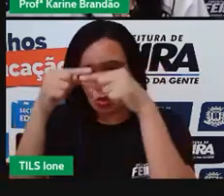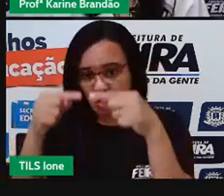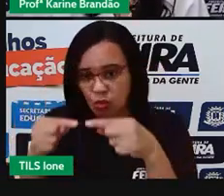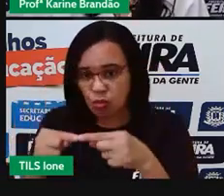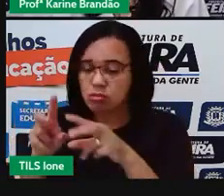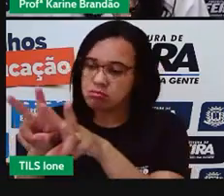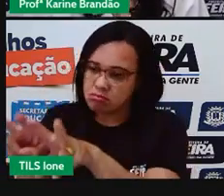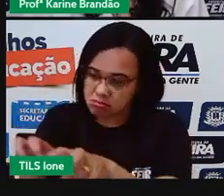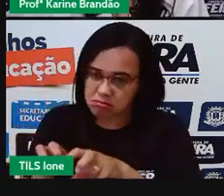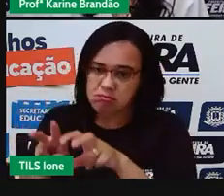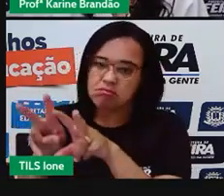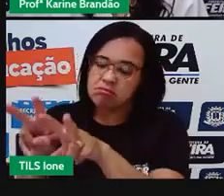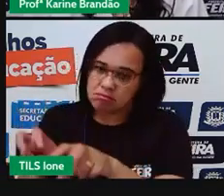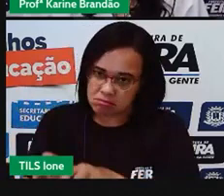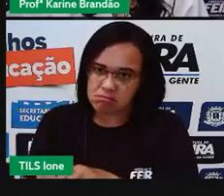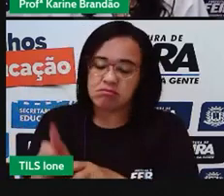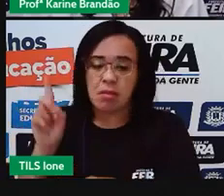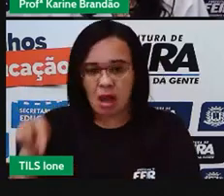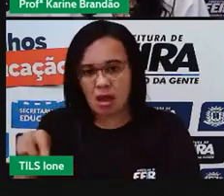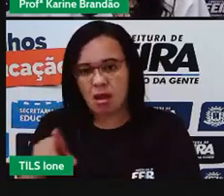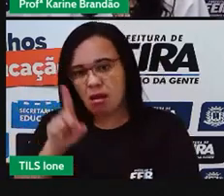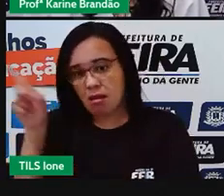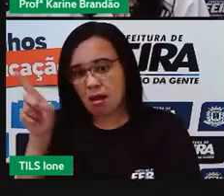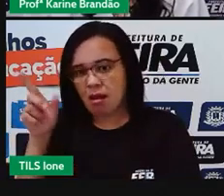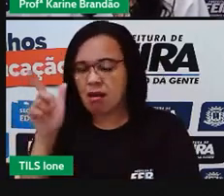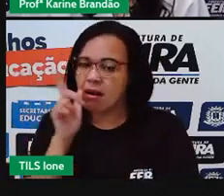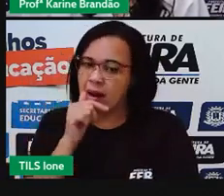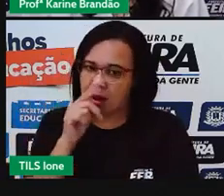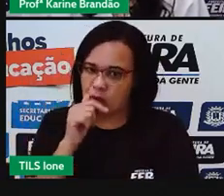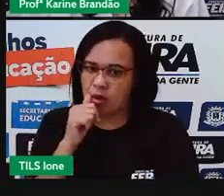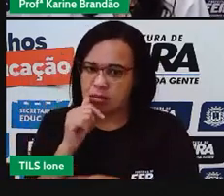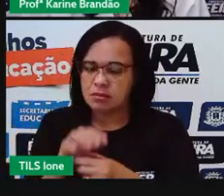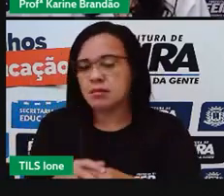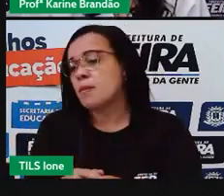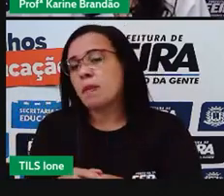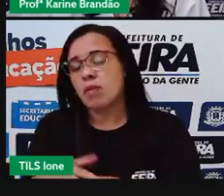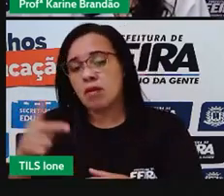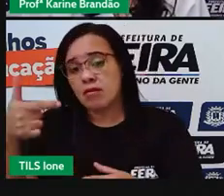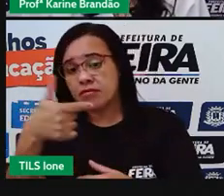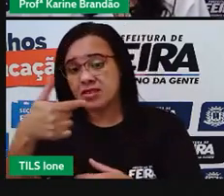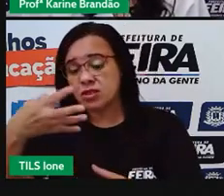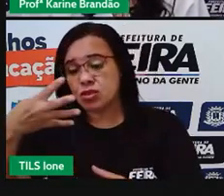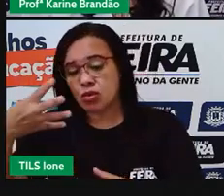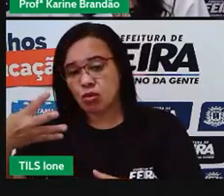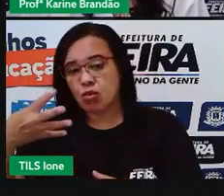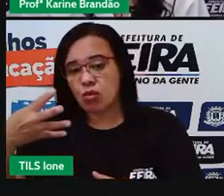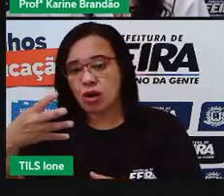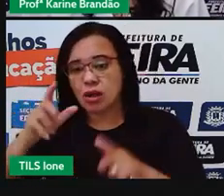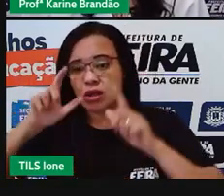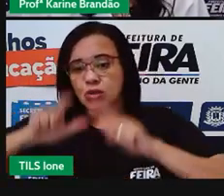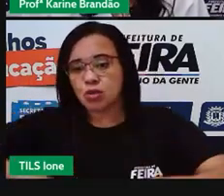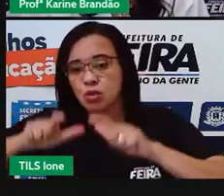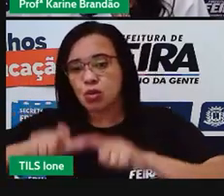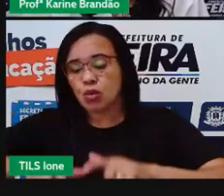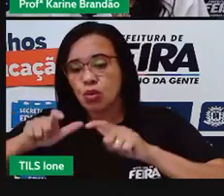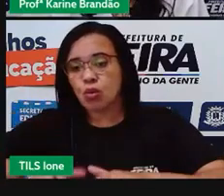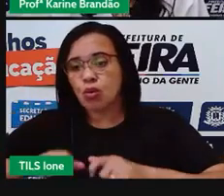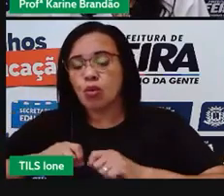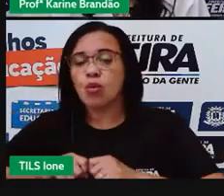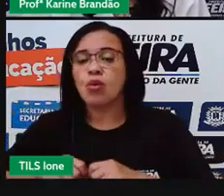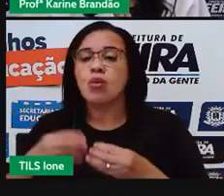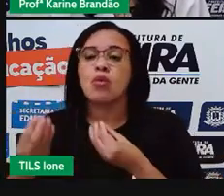consumida na agricultura. 24% do consumo de água é do setor da indústria.